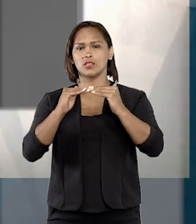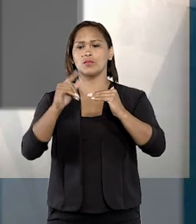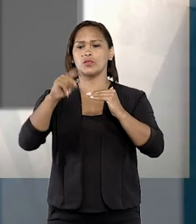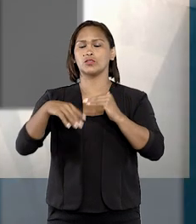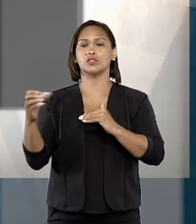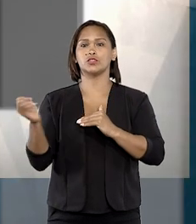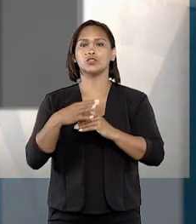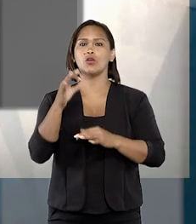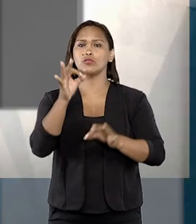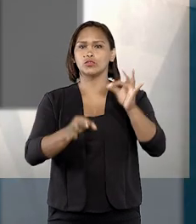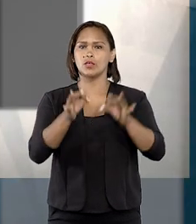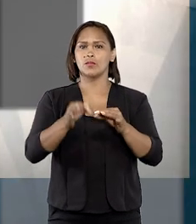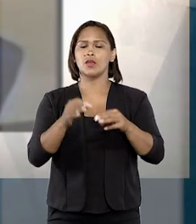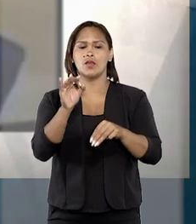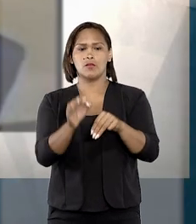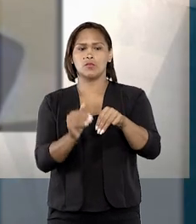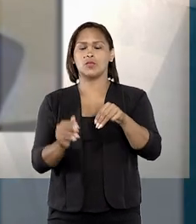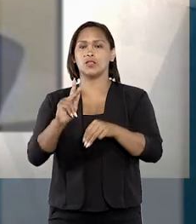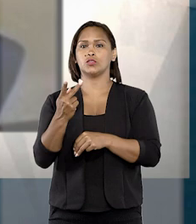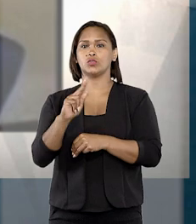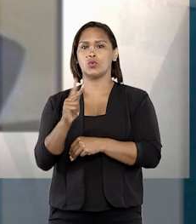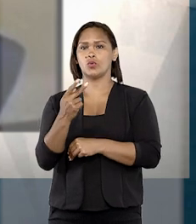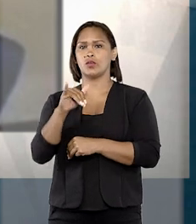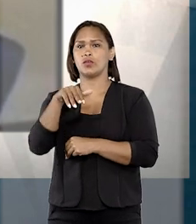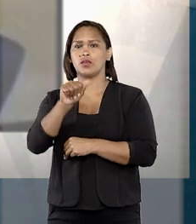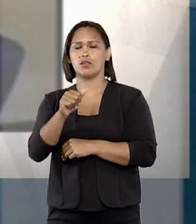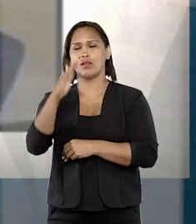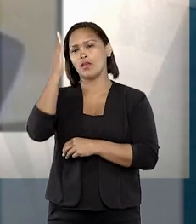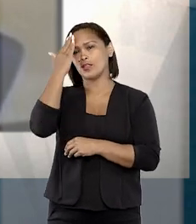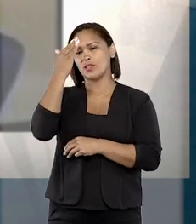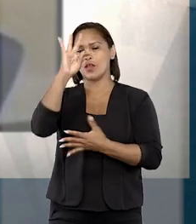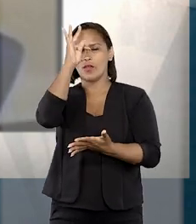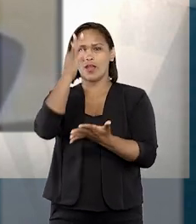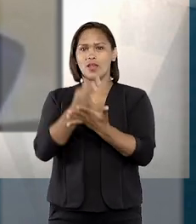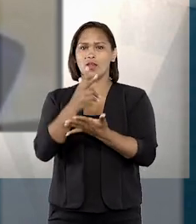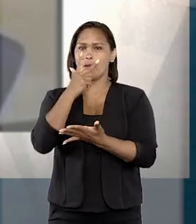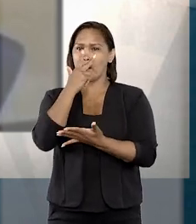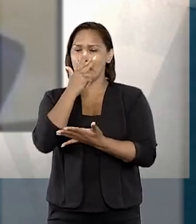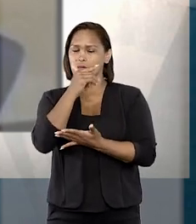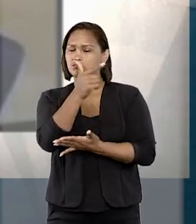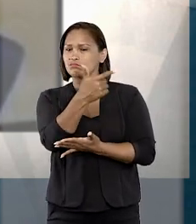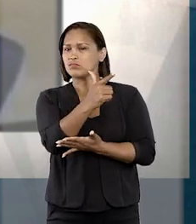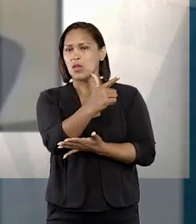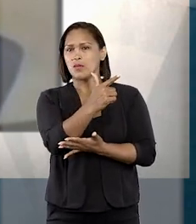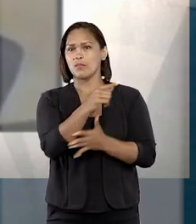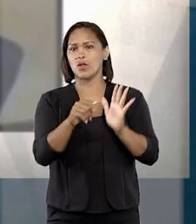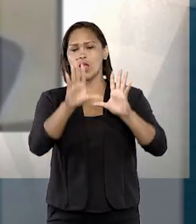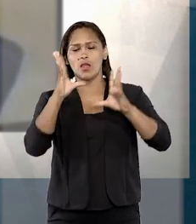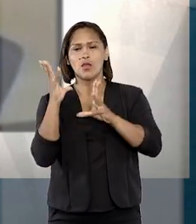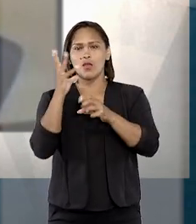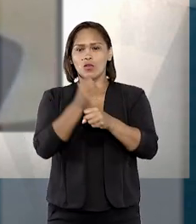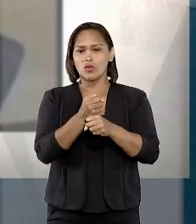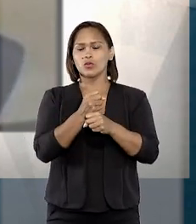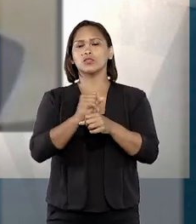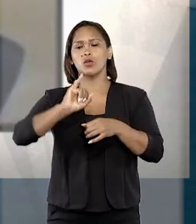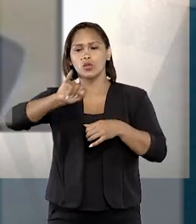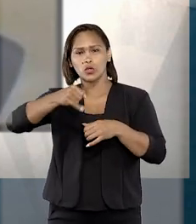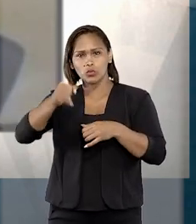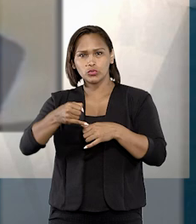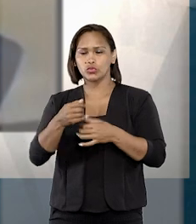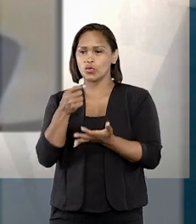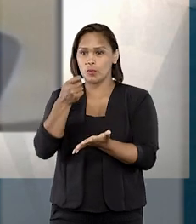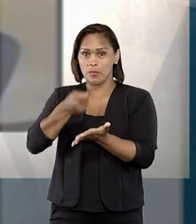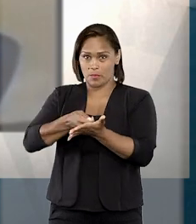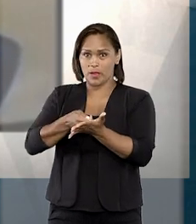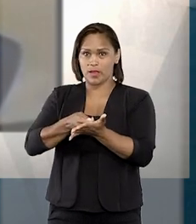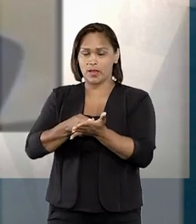que prevaleceu nesse novo julgamento, o ministro Sérgio Cuquina, entendeu que a tese do repetitivo não impõe a conclusão de que os juros